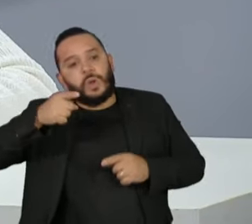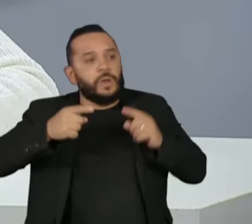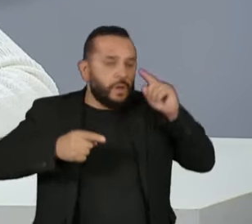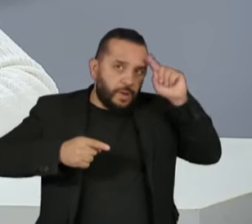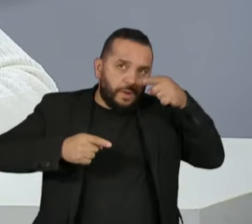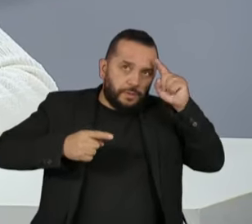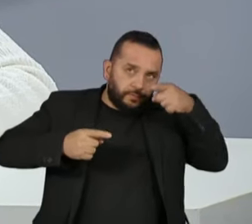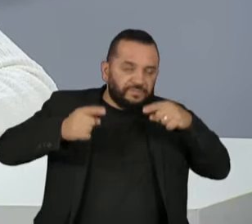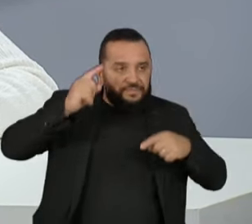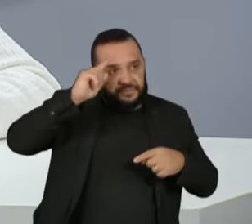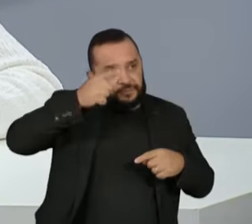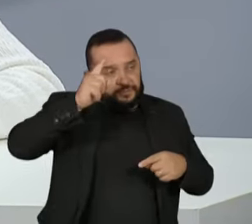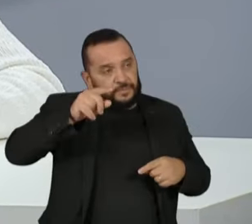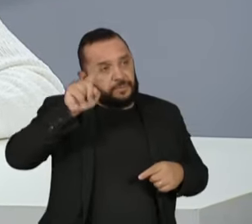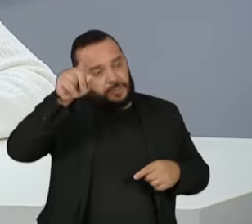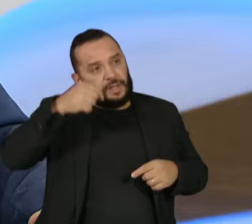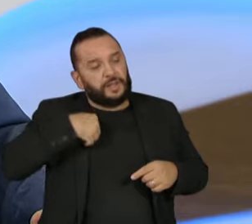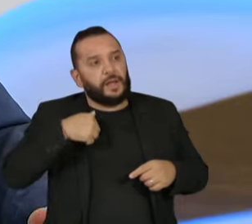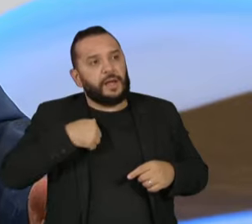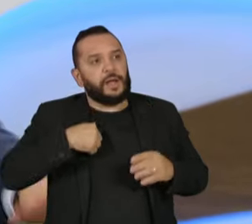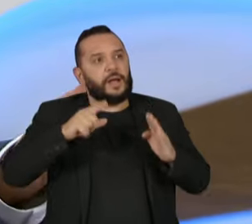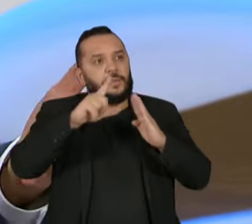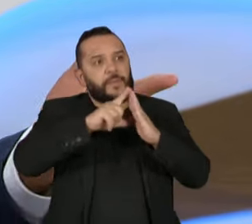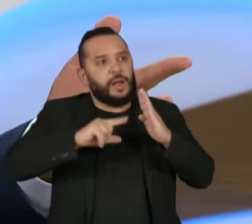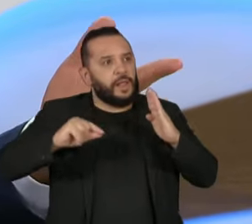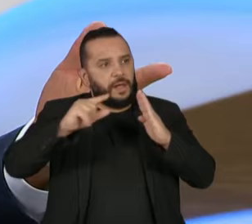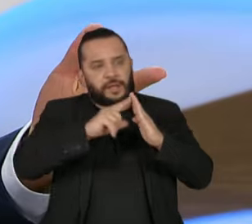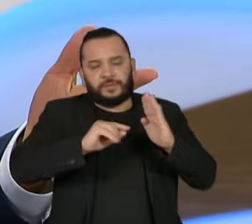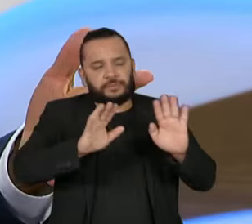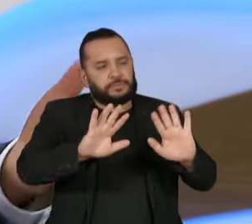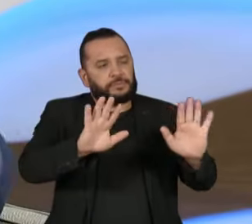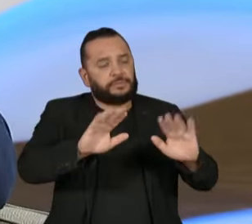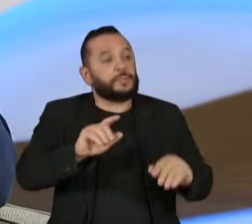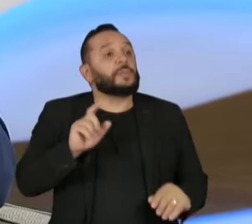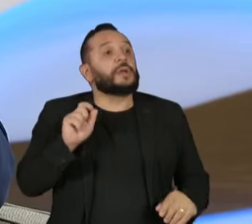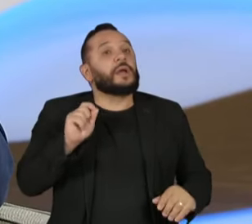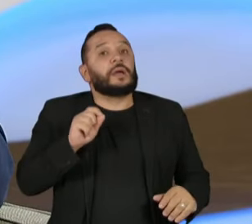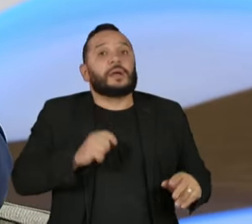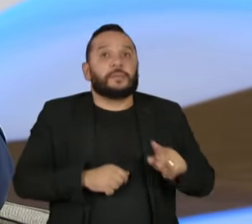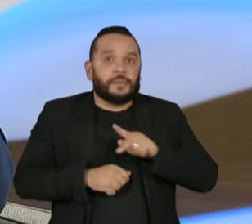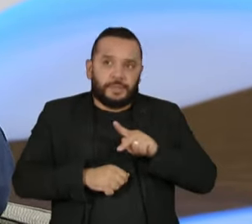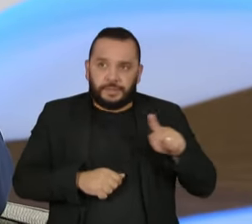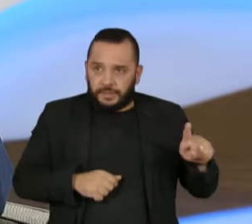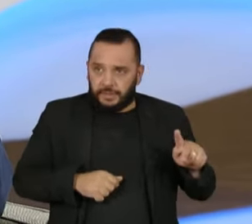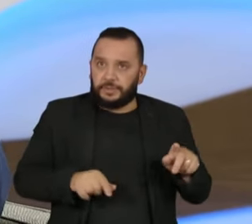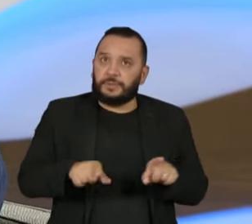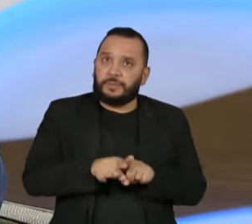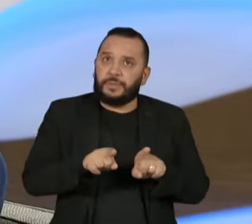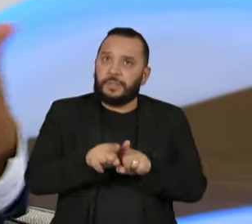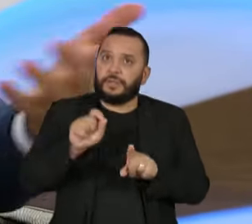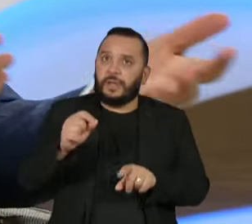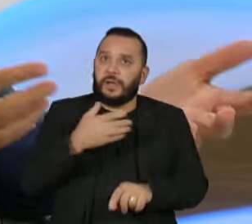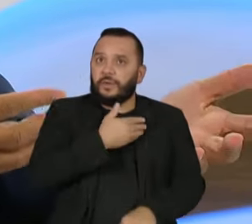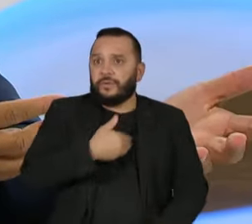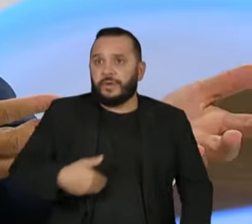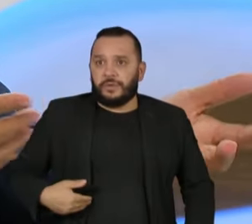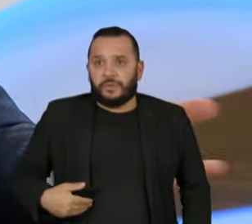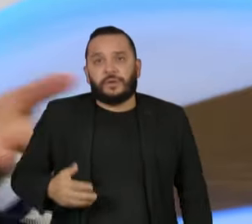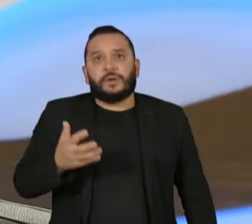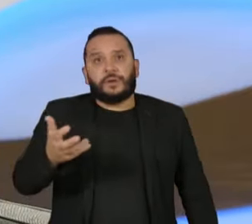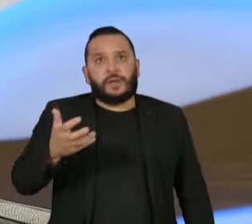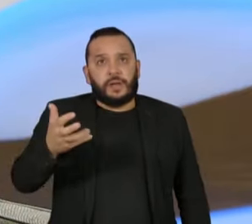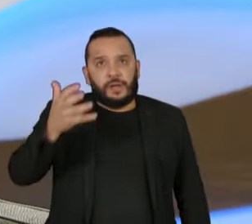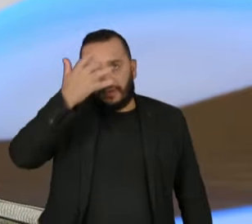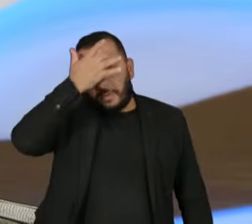ou lá no Palácio para poder organizar. É claro que quem é presidente, assim como quem é governador, quer alguém